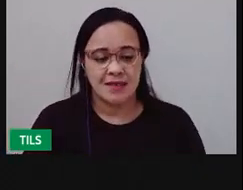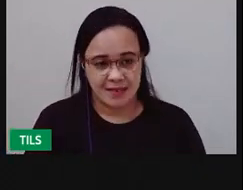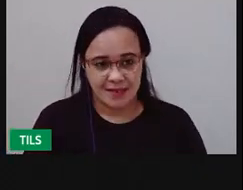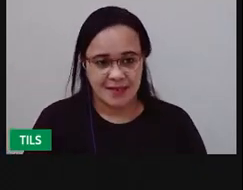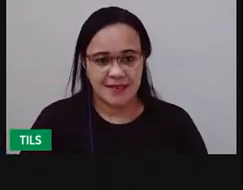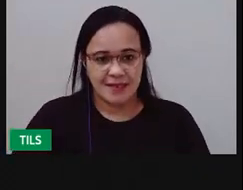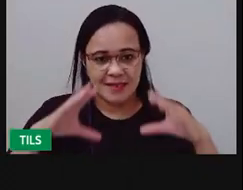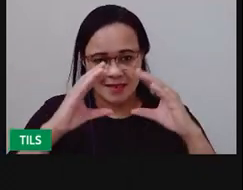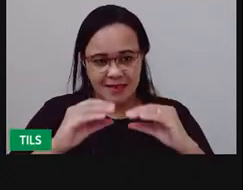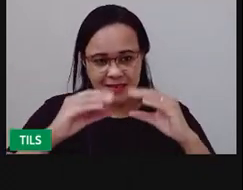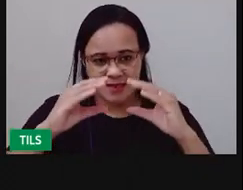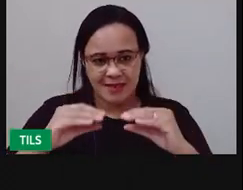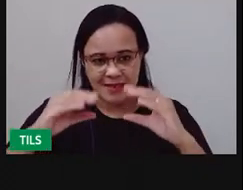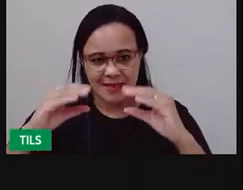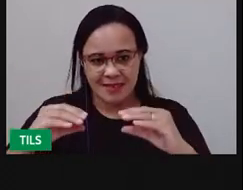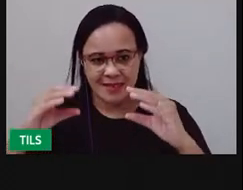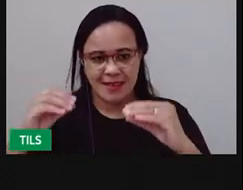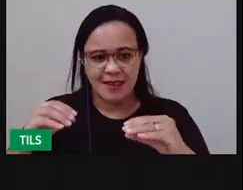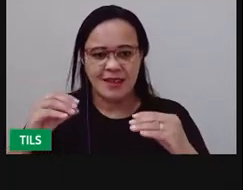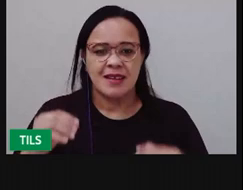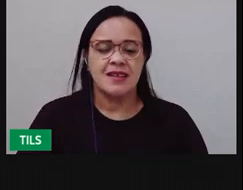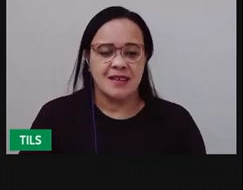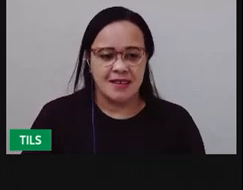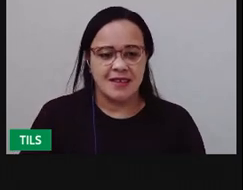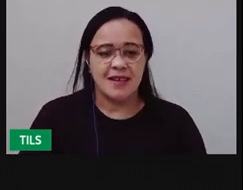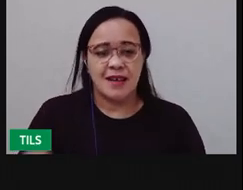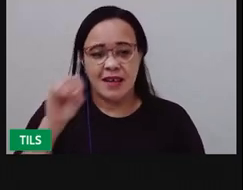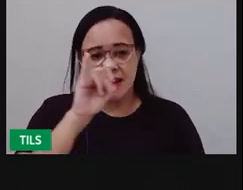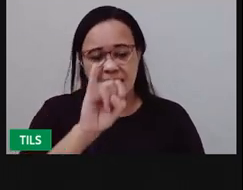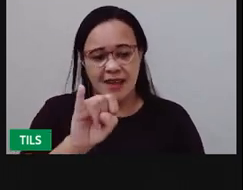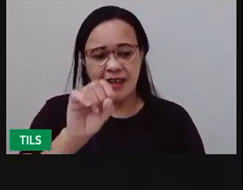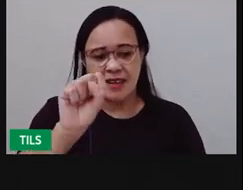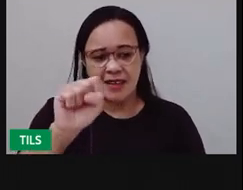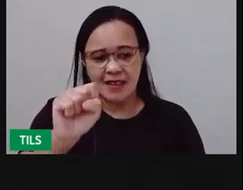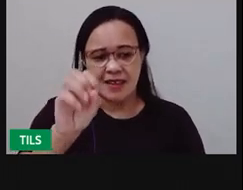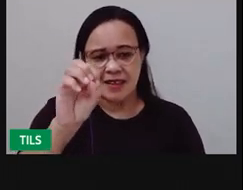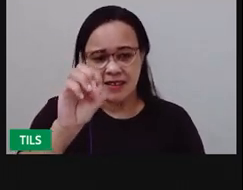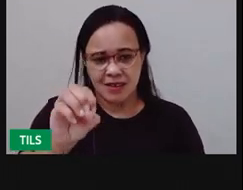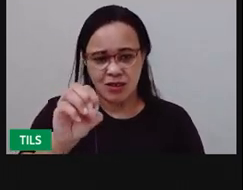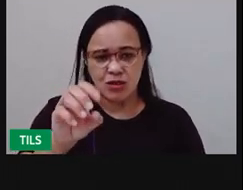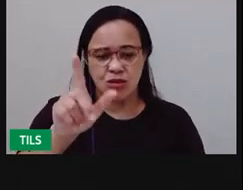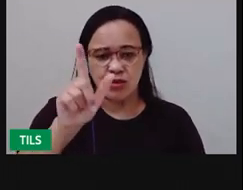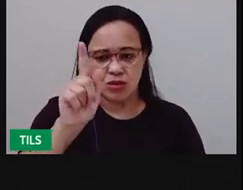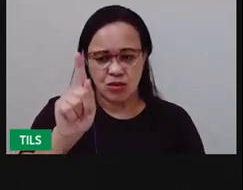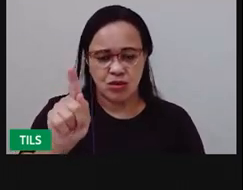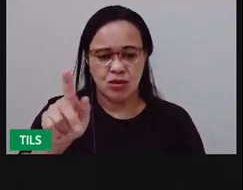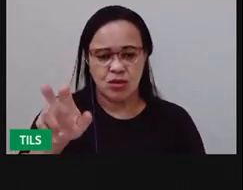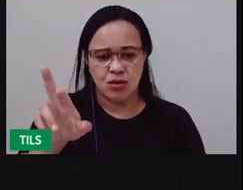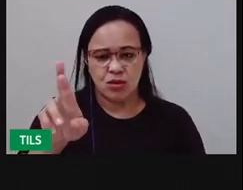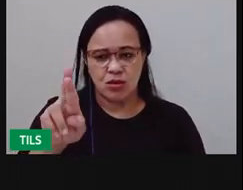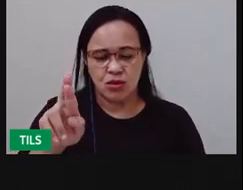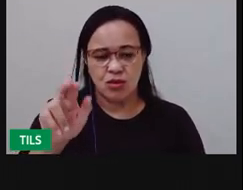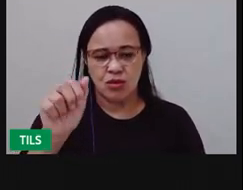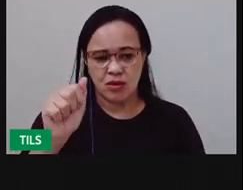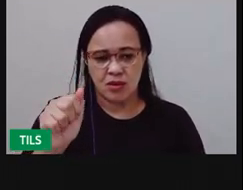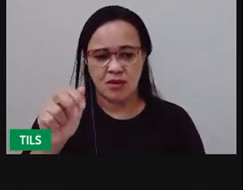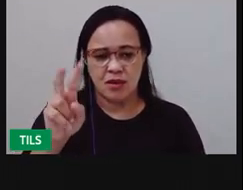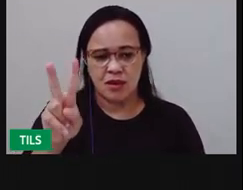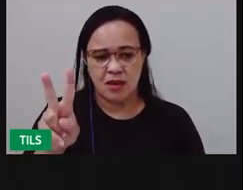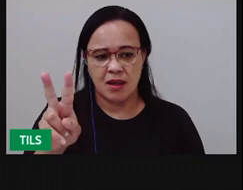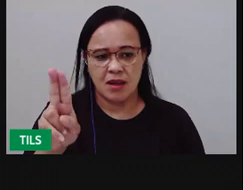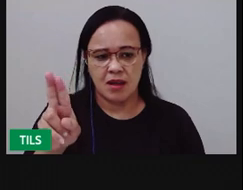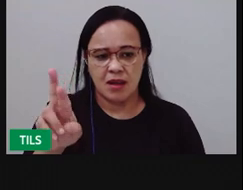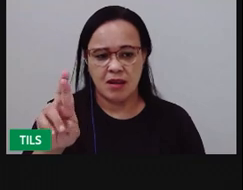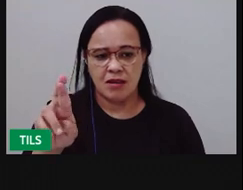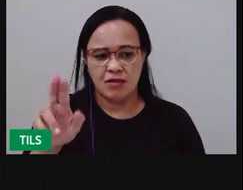A gente chama de isogravura. Tá vendo? O